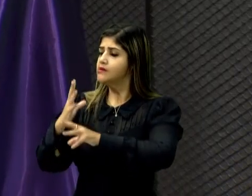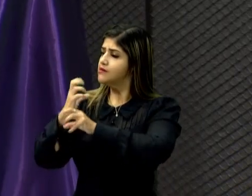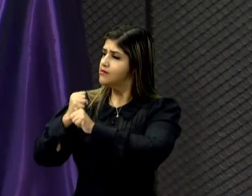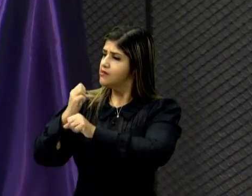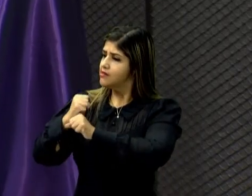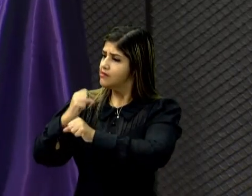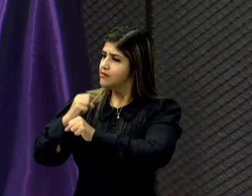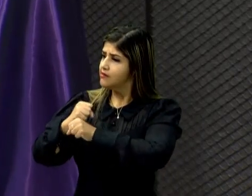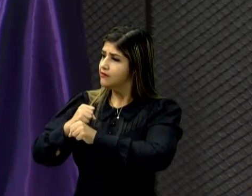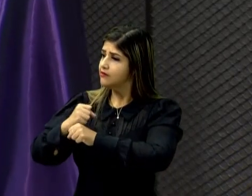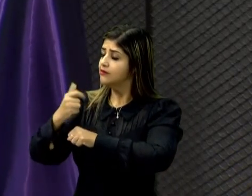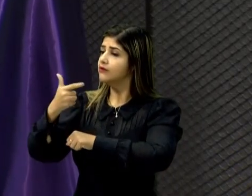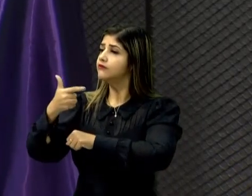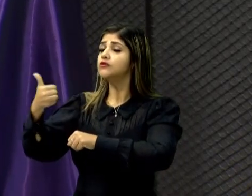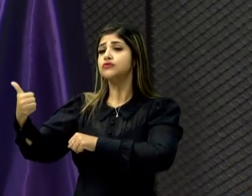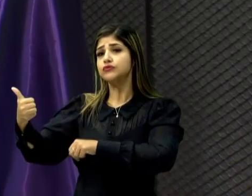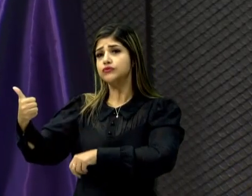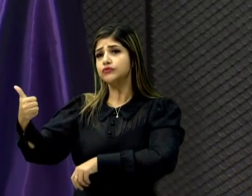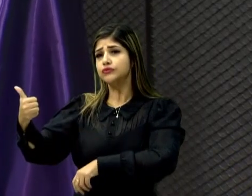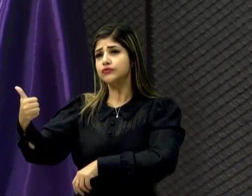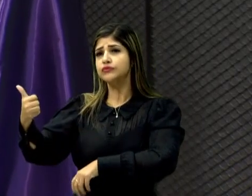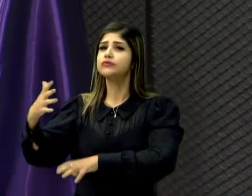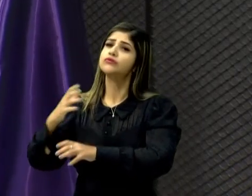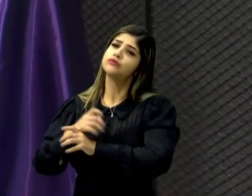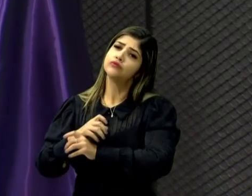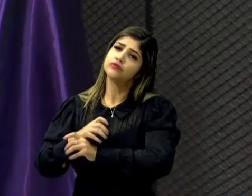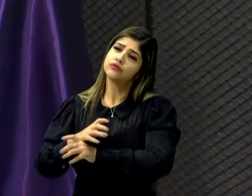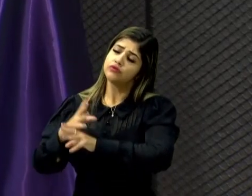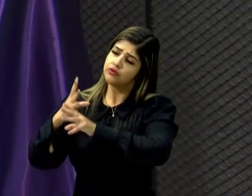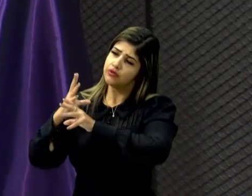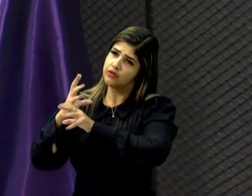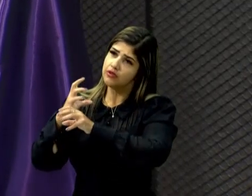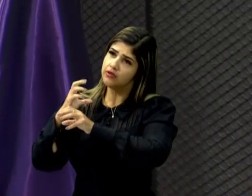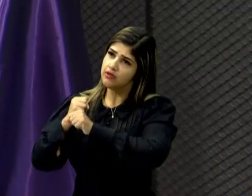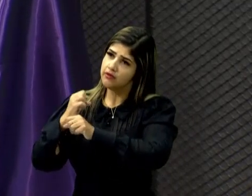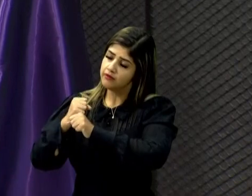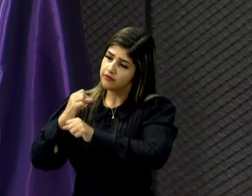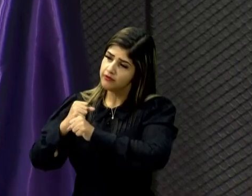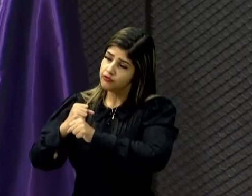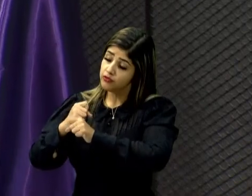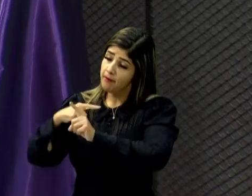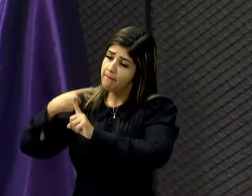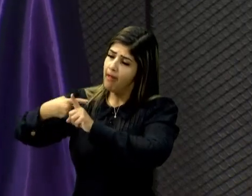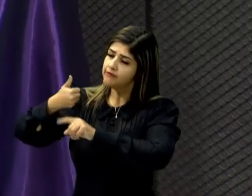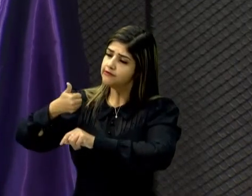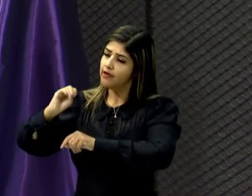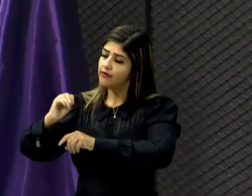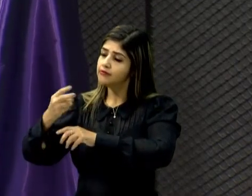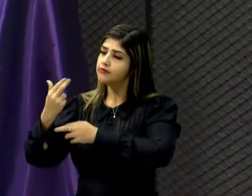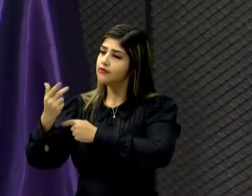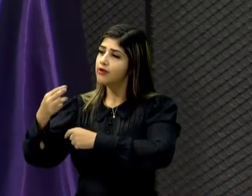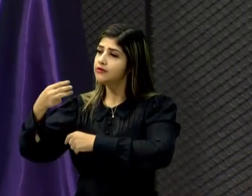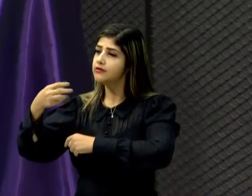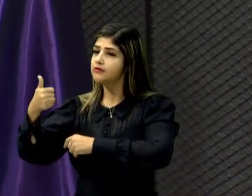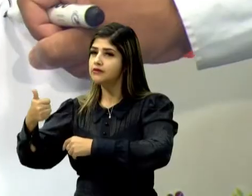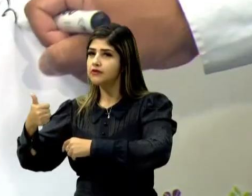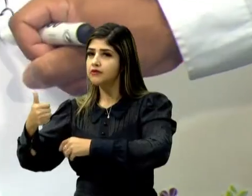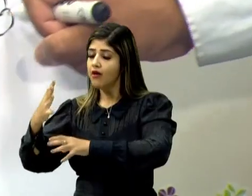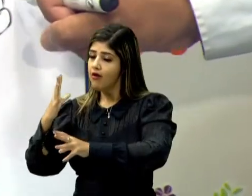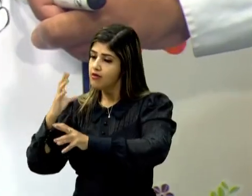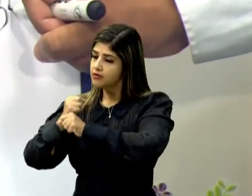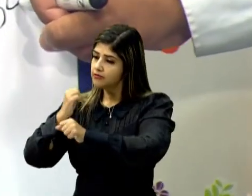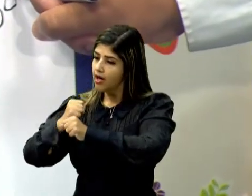13 com 8 e dá 21. E pegar o 21 com 10, dá 31. Com 3, dá